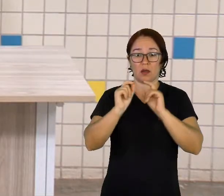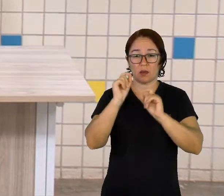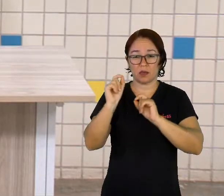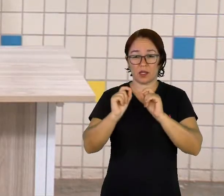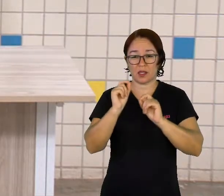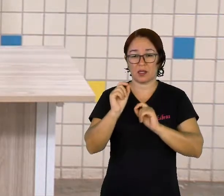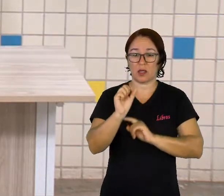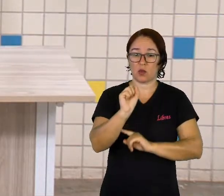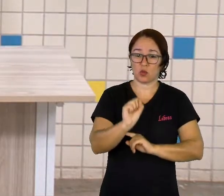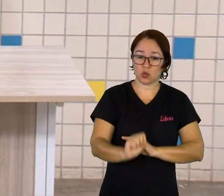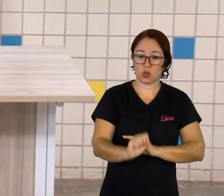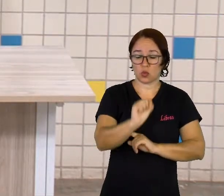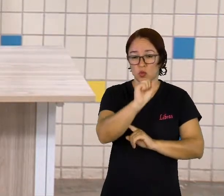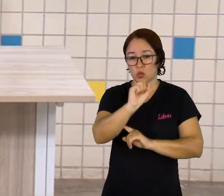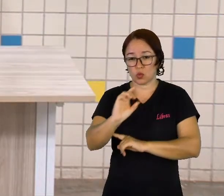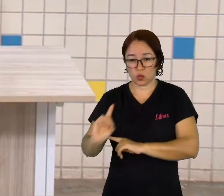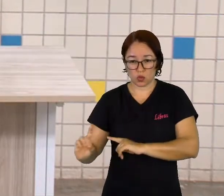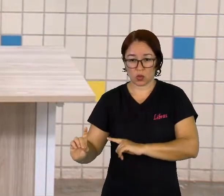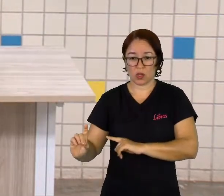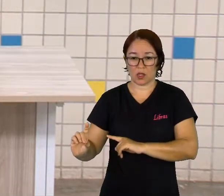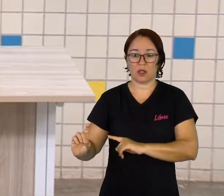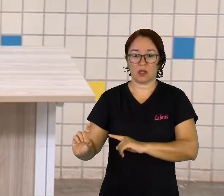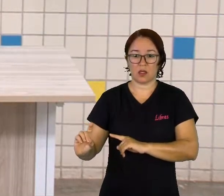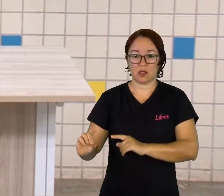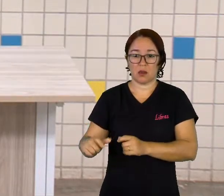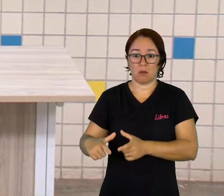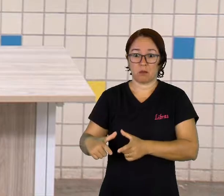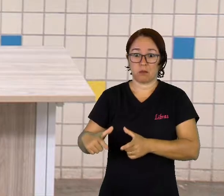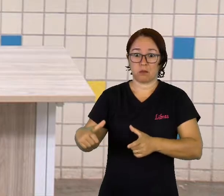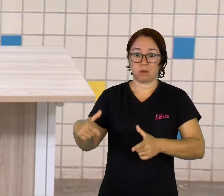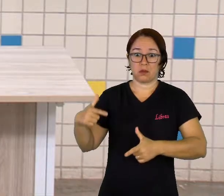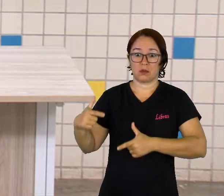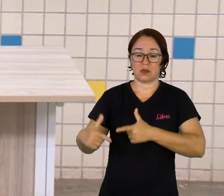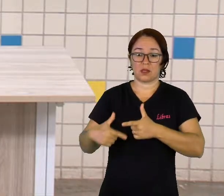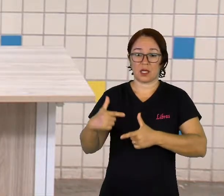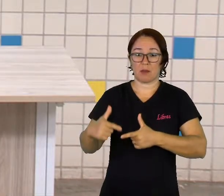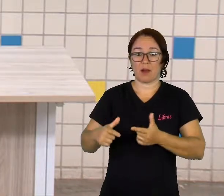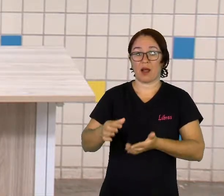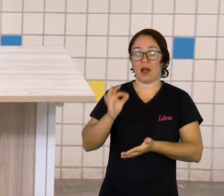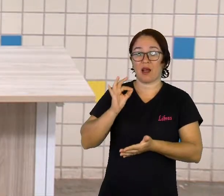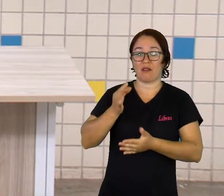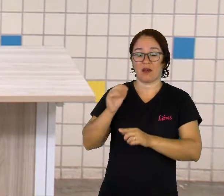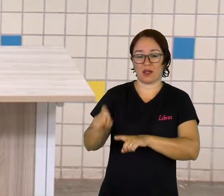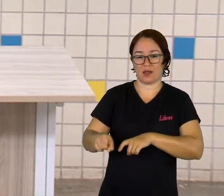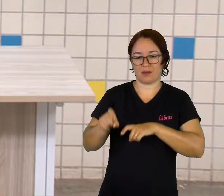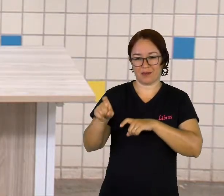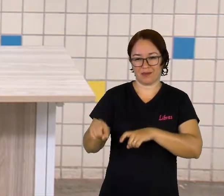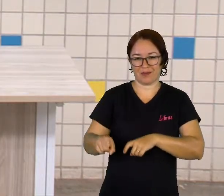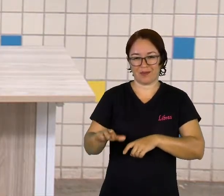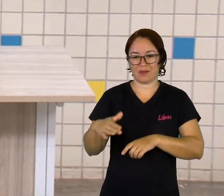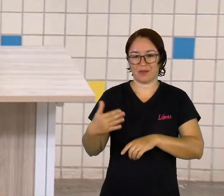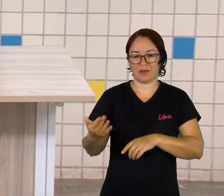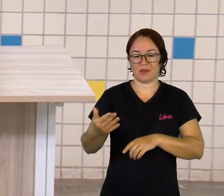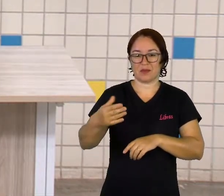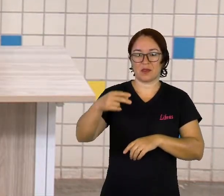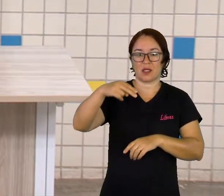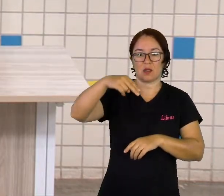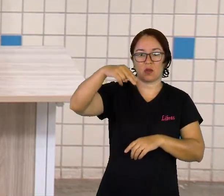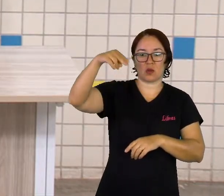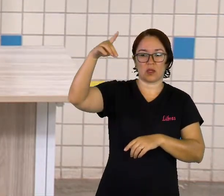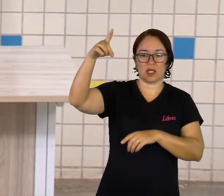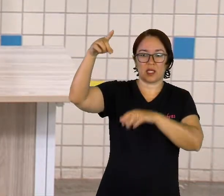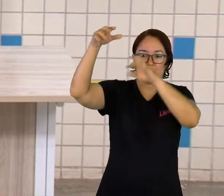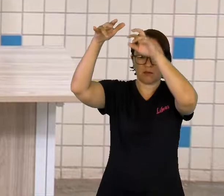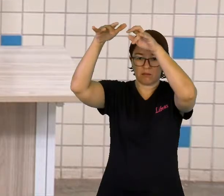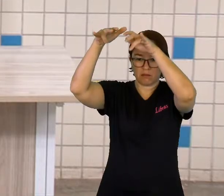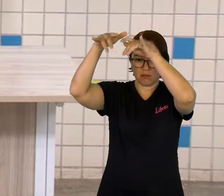o que acontece? Os nordestinos deixam a sua região e vêm para a região sudeste,